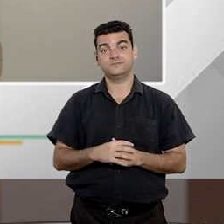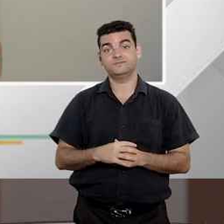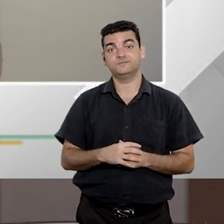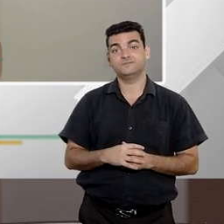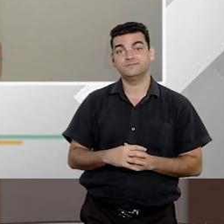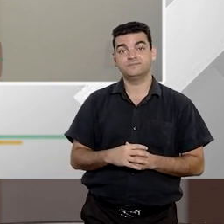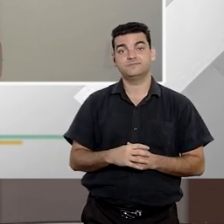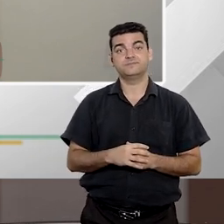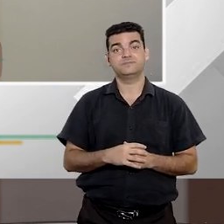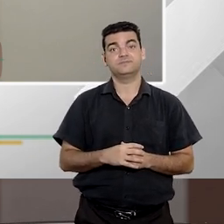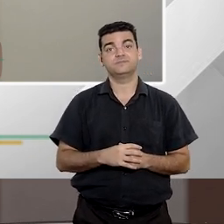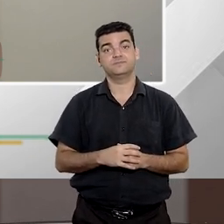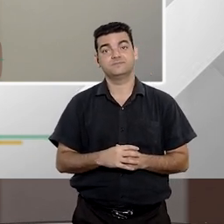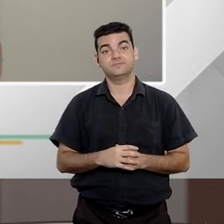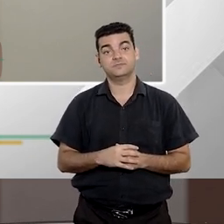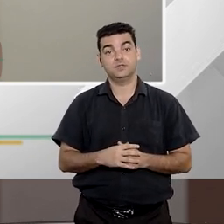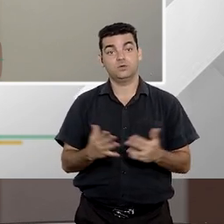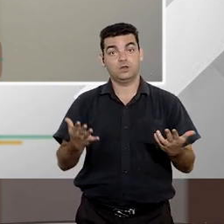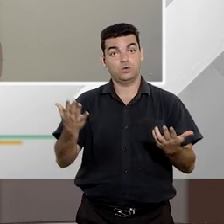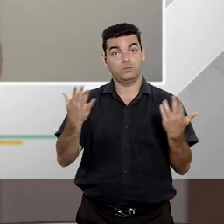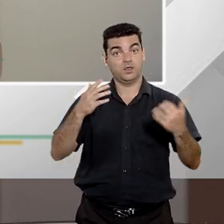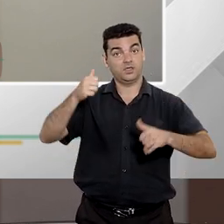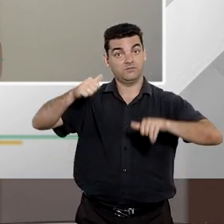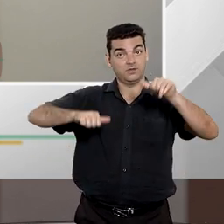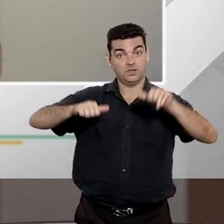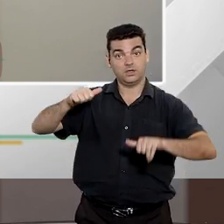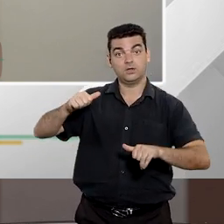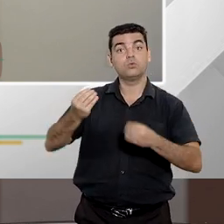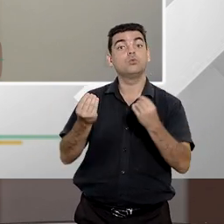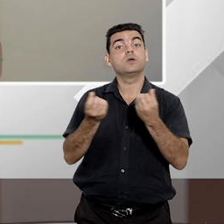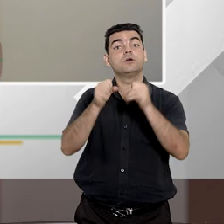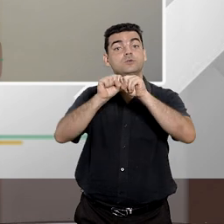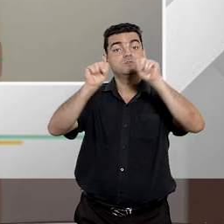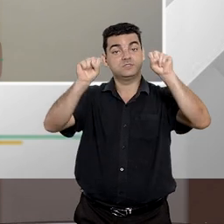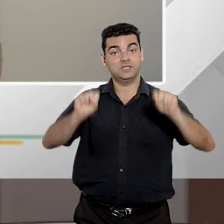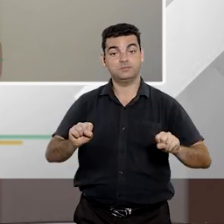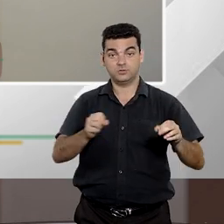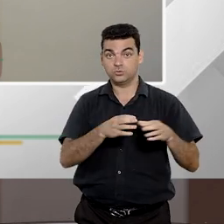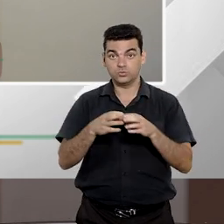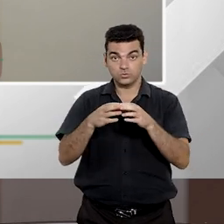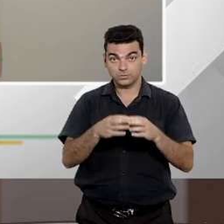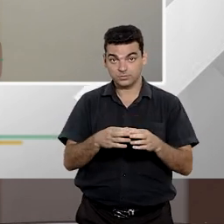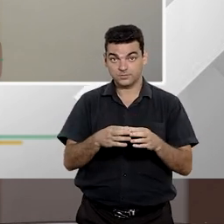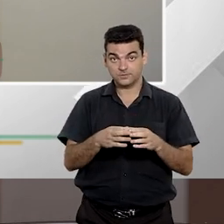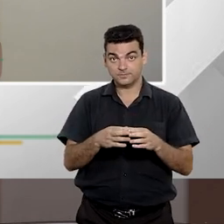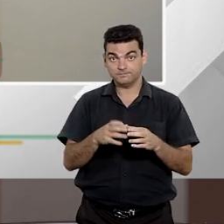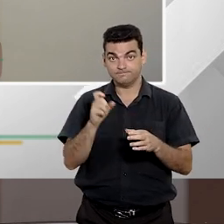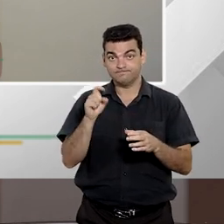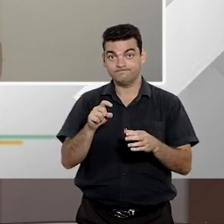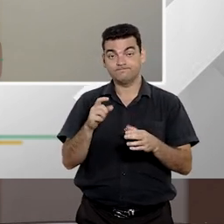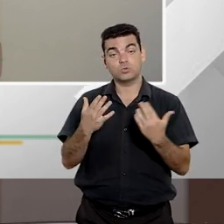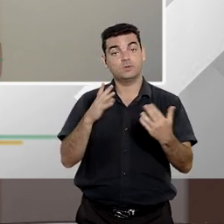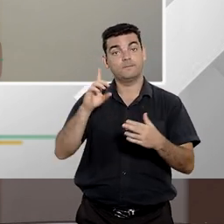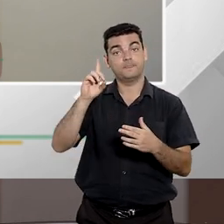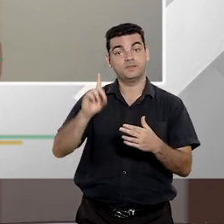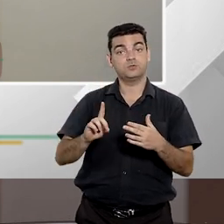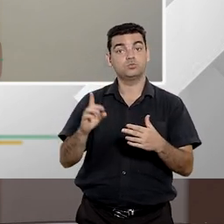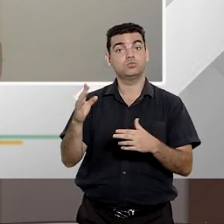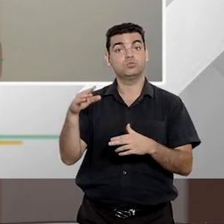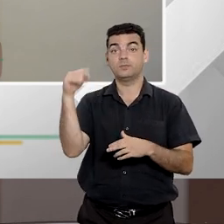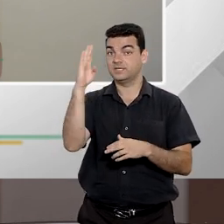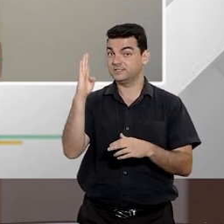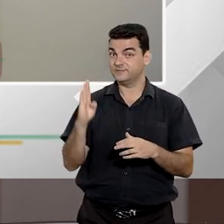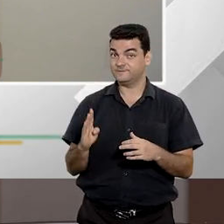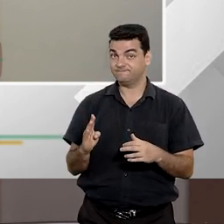É que, na verdade, quando a gente vai analisar o microsistema do direito coletivo do direito coletivo no Brasil,